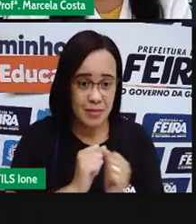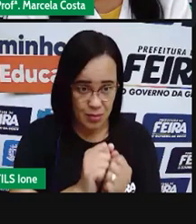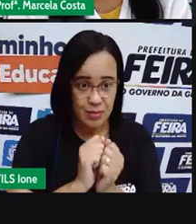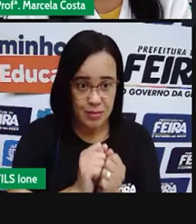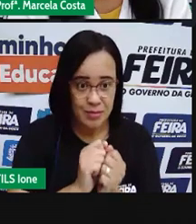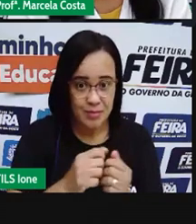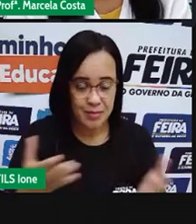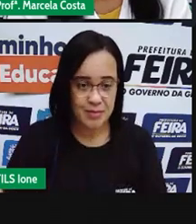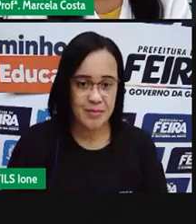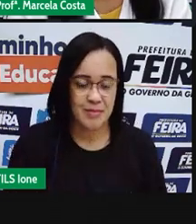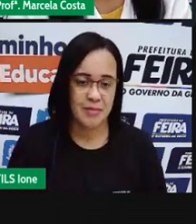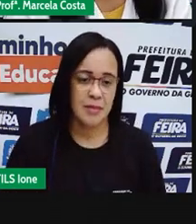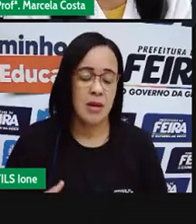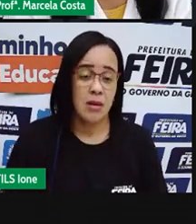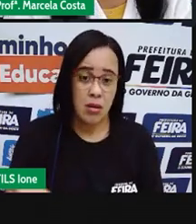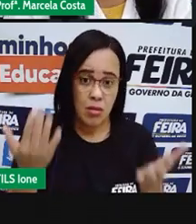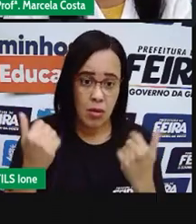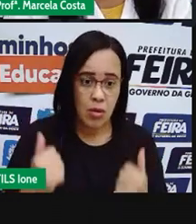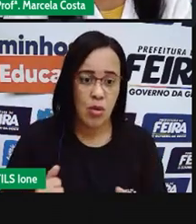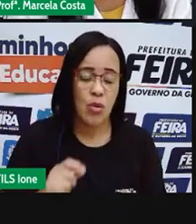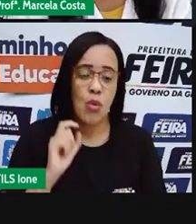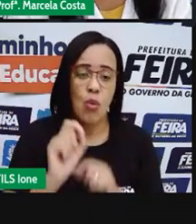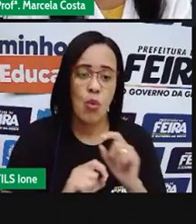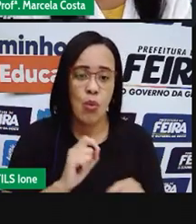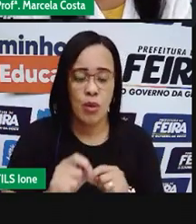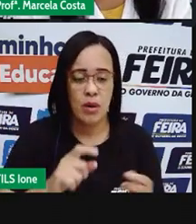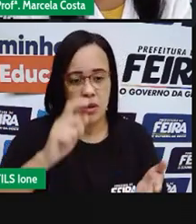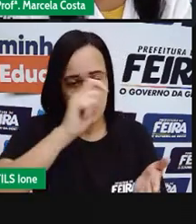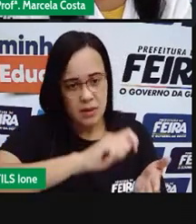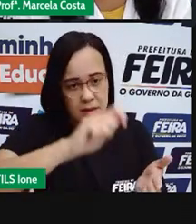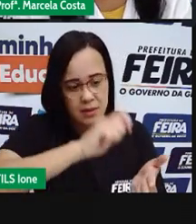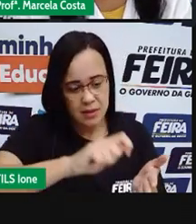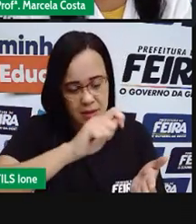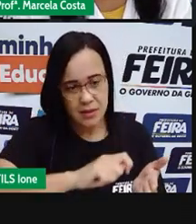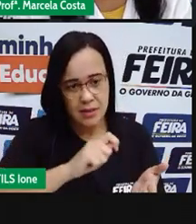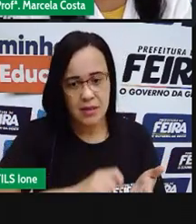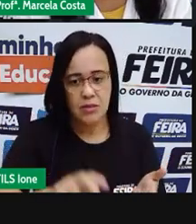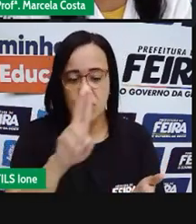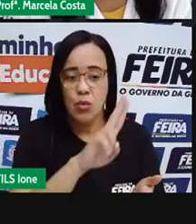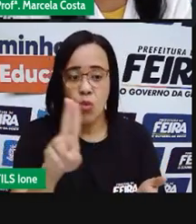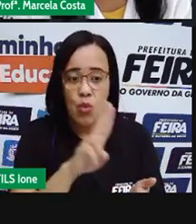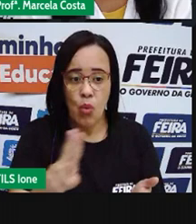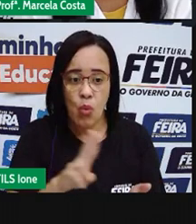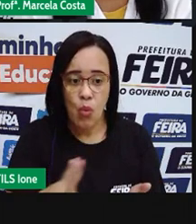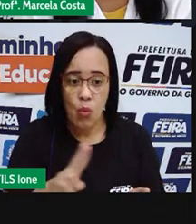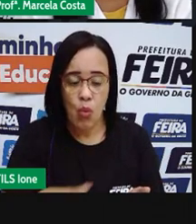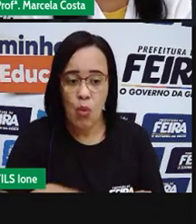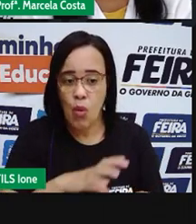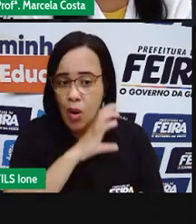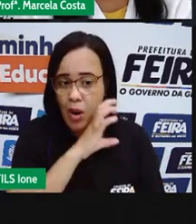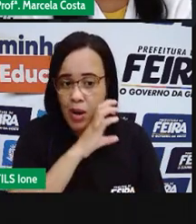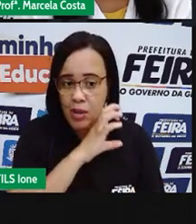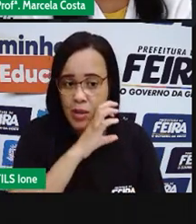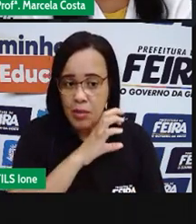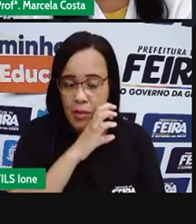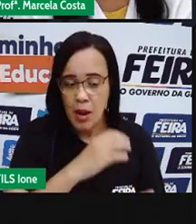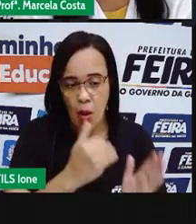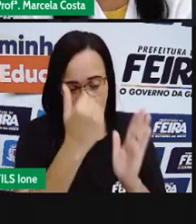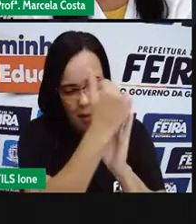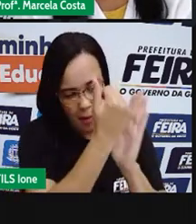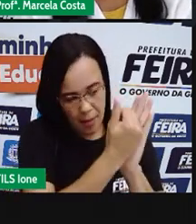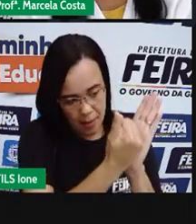Vamos agora escrever os nomes desses animais em ordem alfabética.